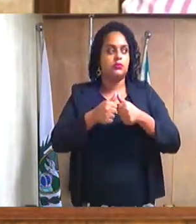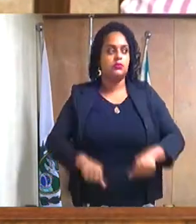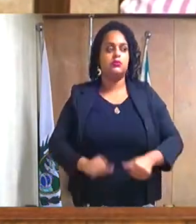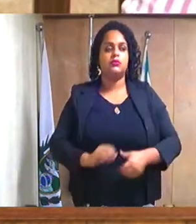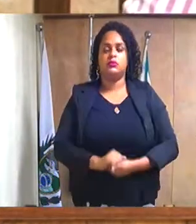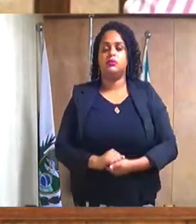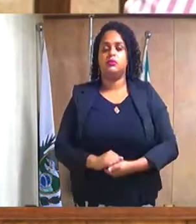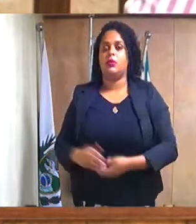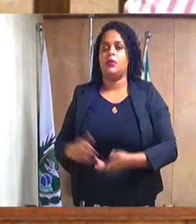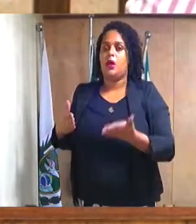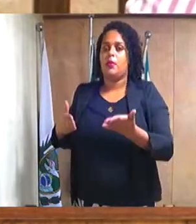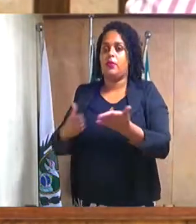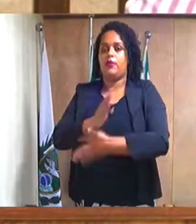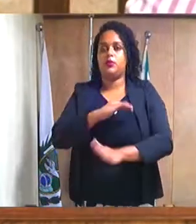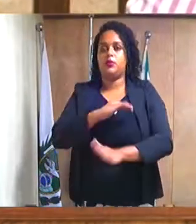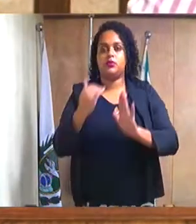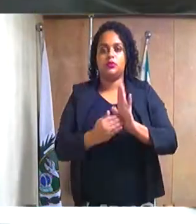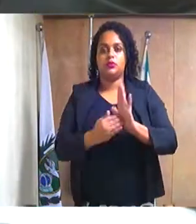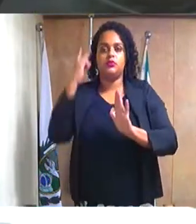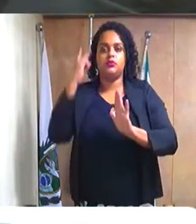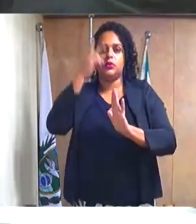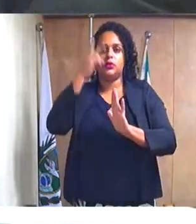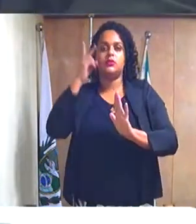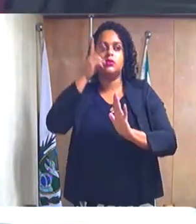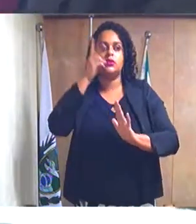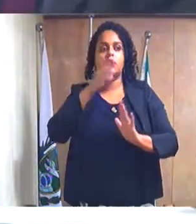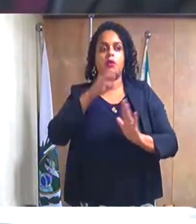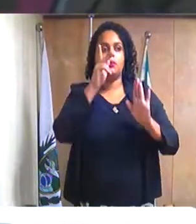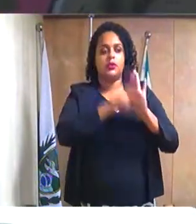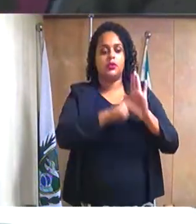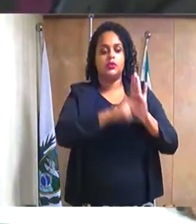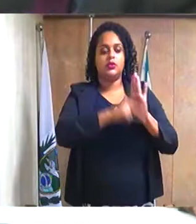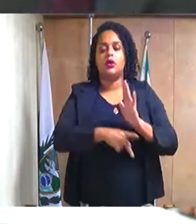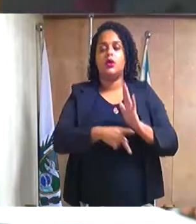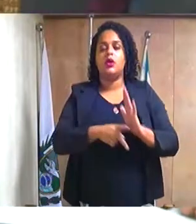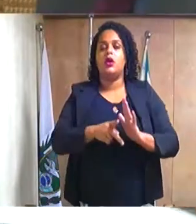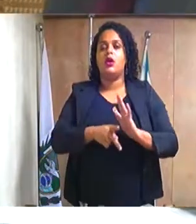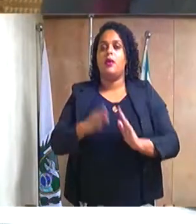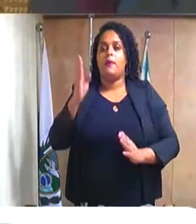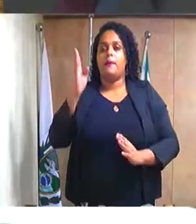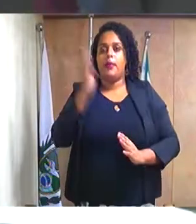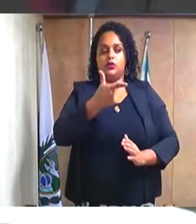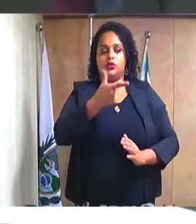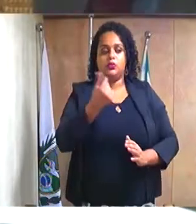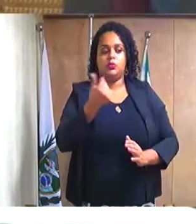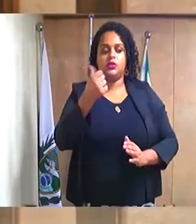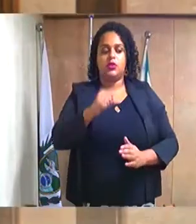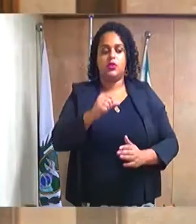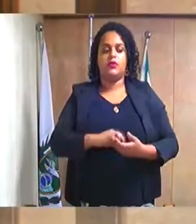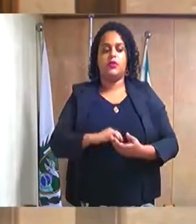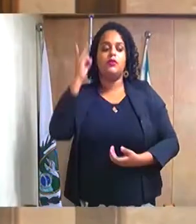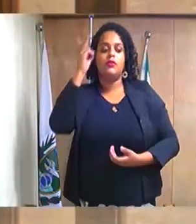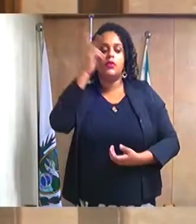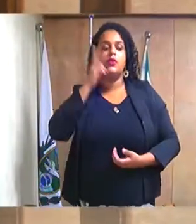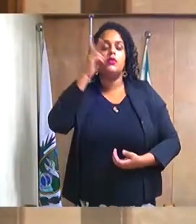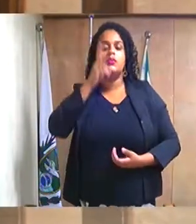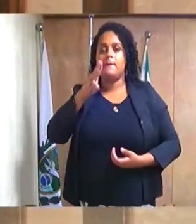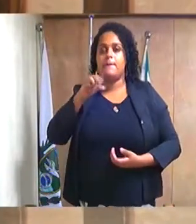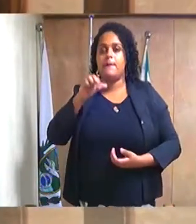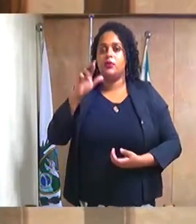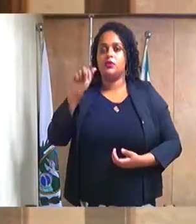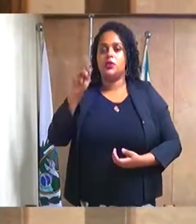Aprovado por unanimidade. Projeto de Lei nº 092, barra 2019, do cientista e vereador Marcos Paulo